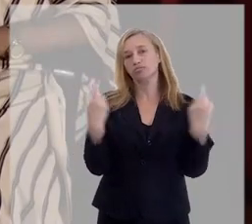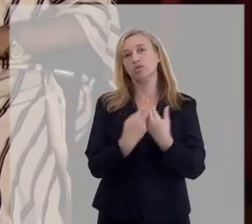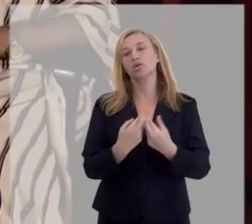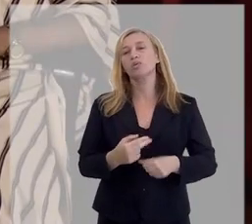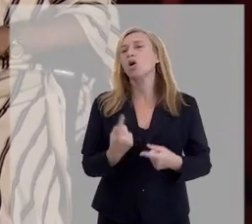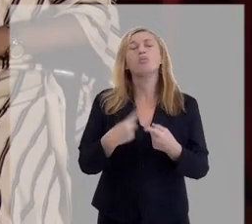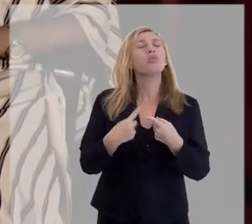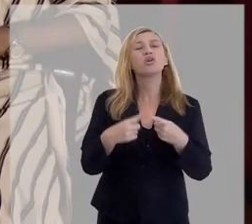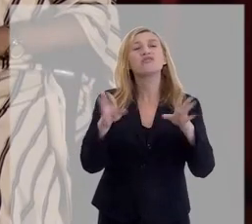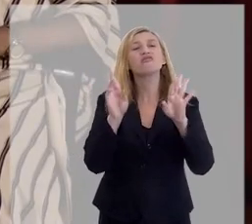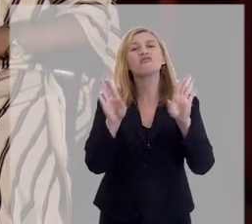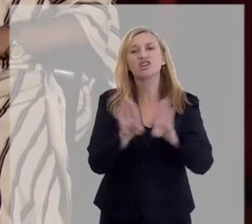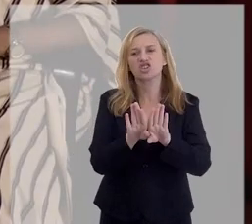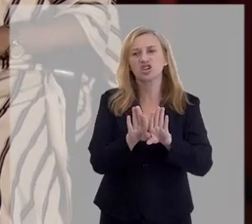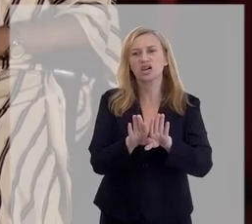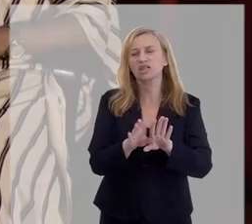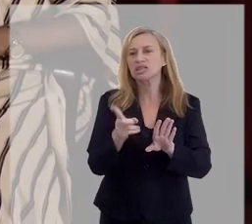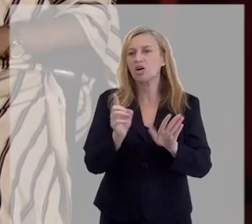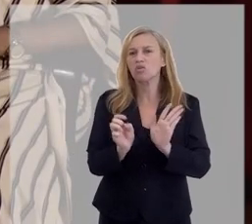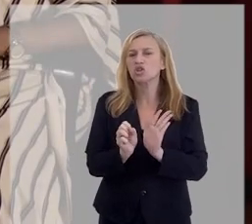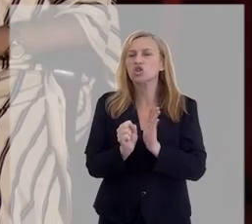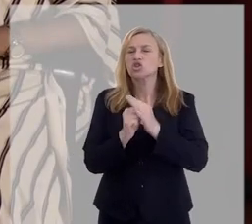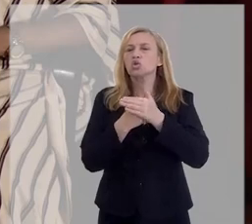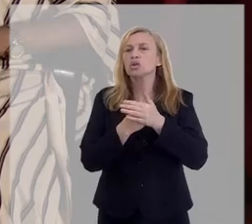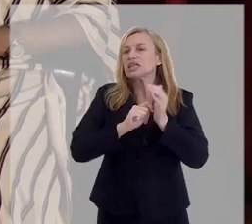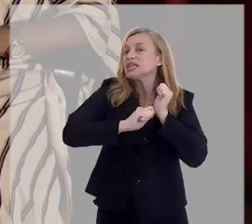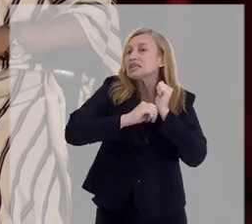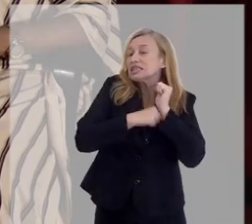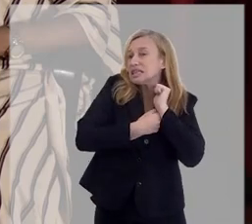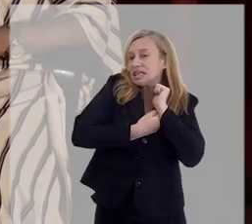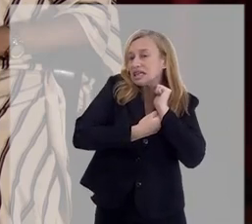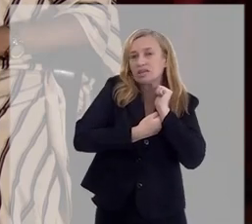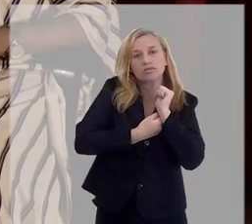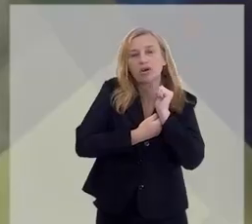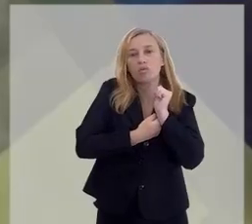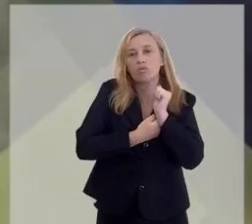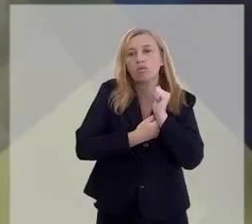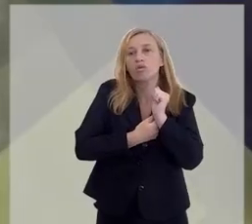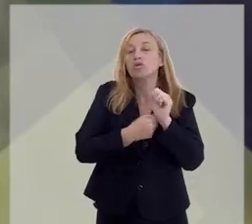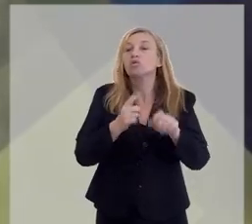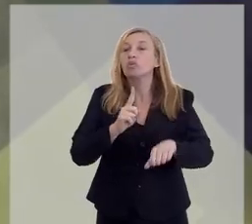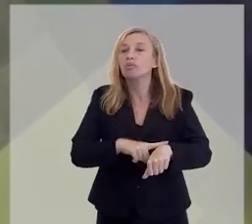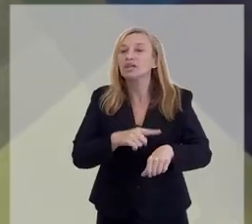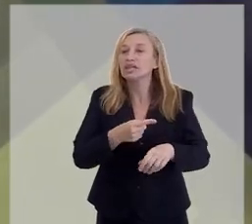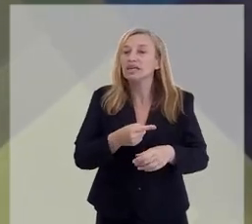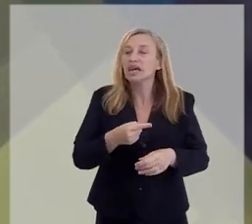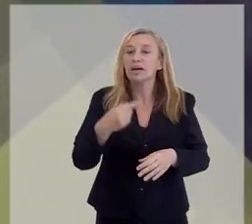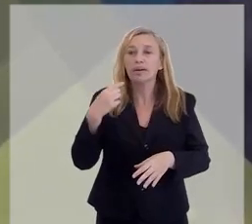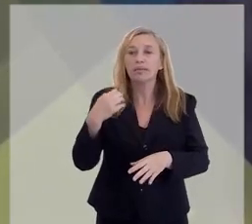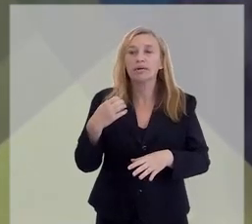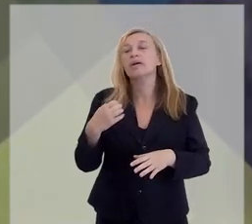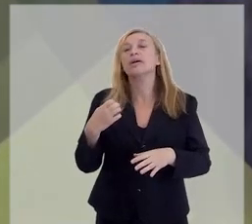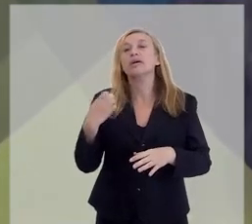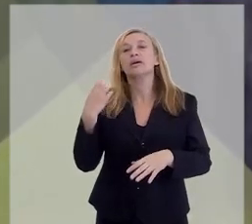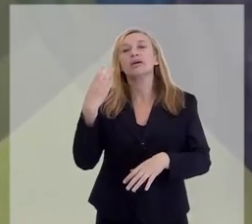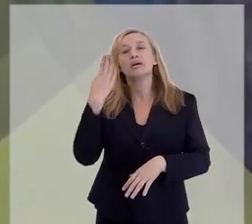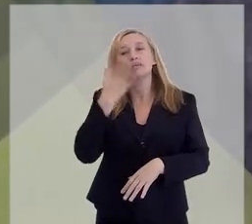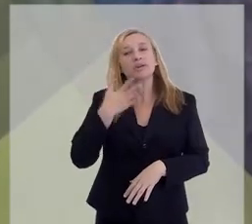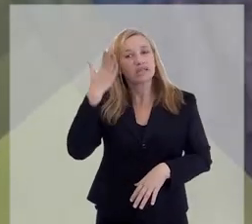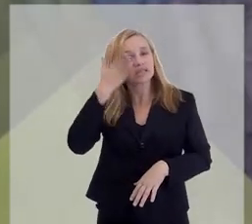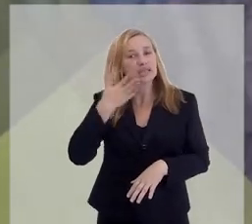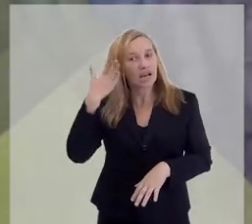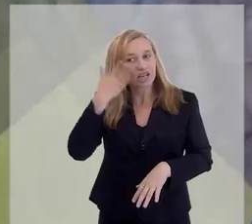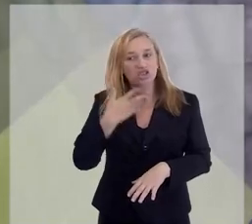fechou as reuniões. por que elas estão fechadas? Não para fazer segredo, mas é para que, quando a mensagem saia, ela